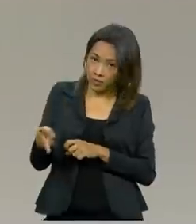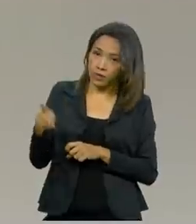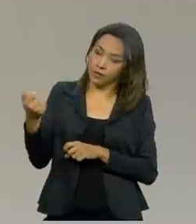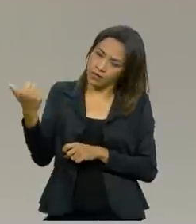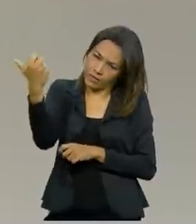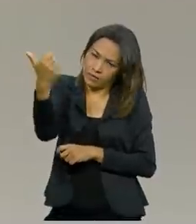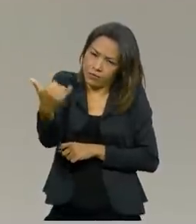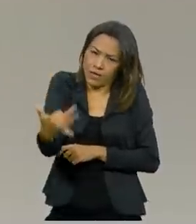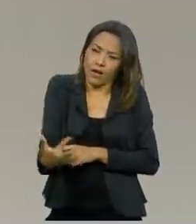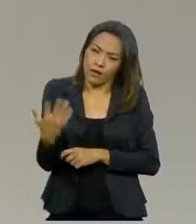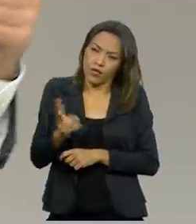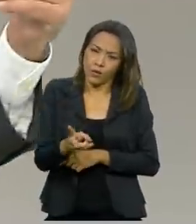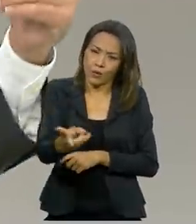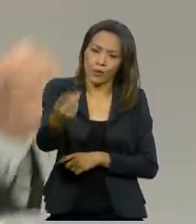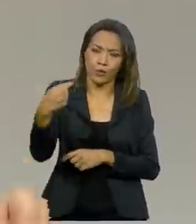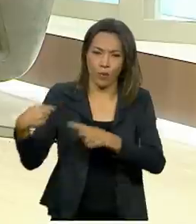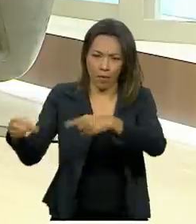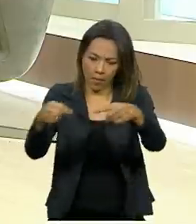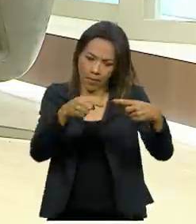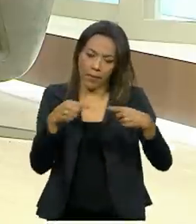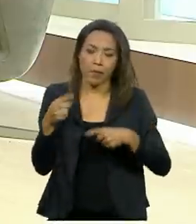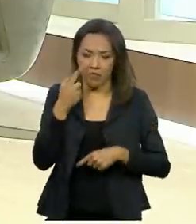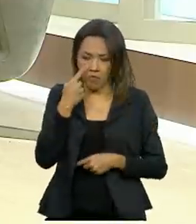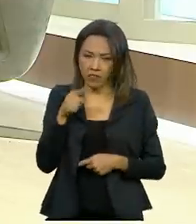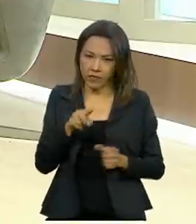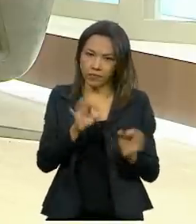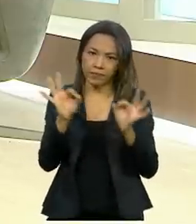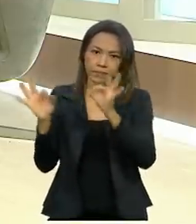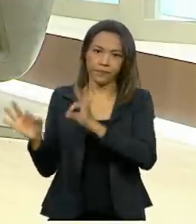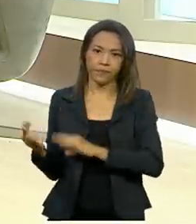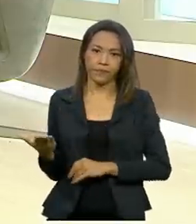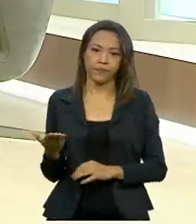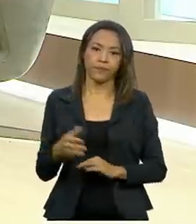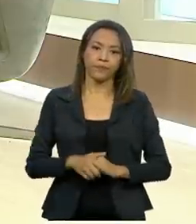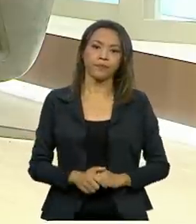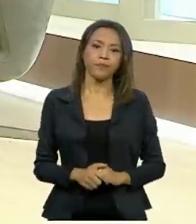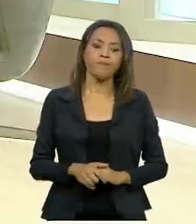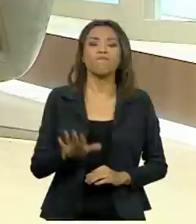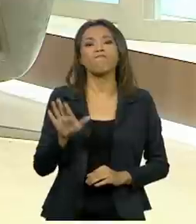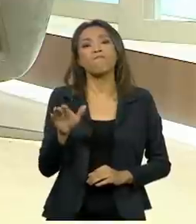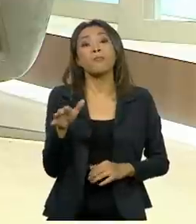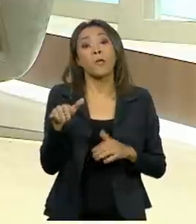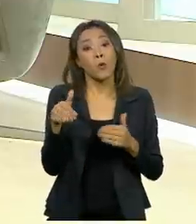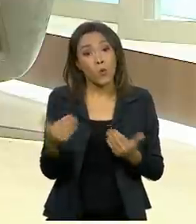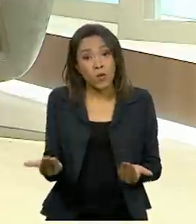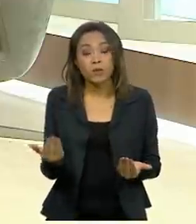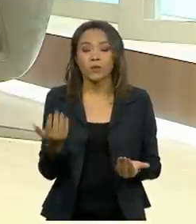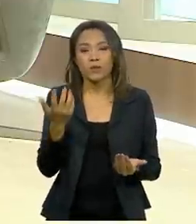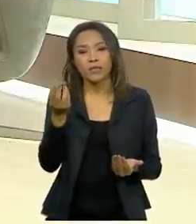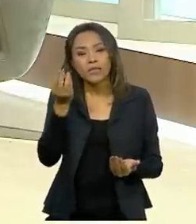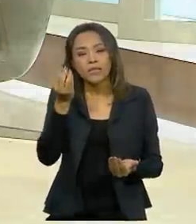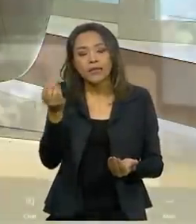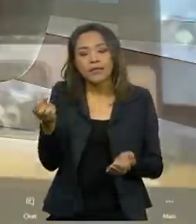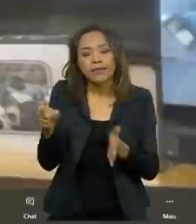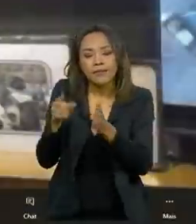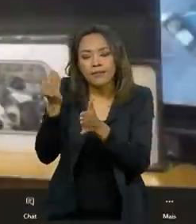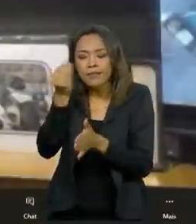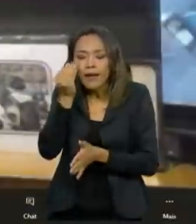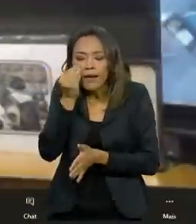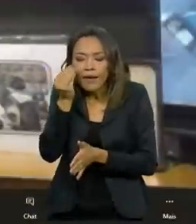prossegue com a discussão aqui no programa. Vamos ouvi-los. Quando se faz um teste de um produto novo,